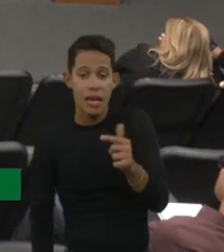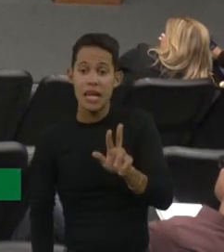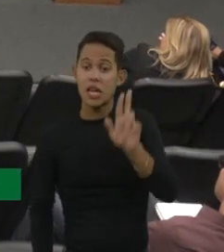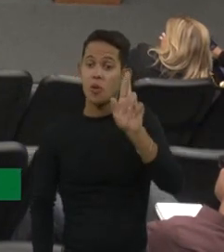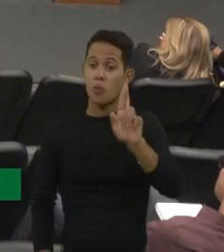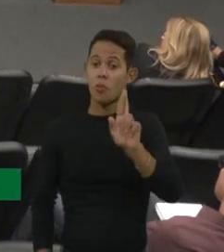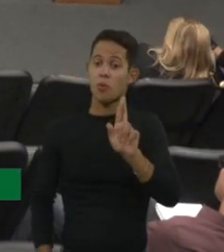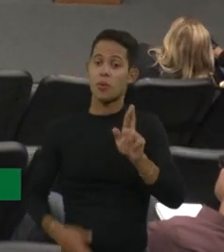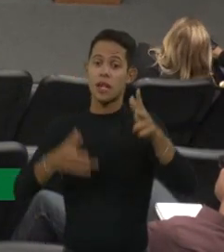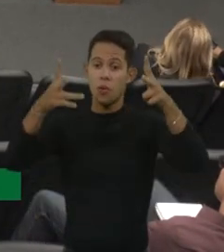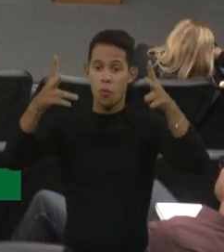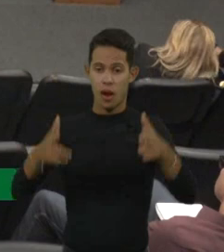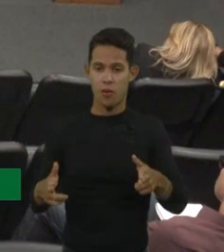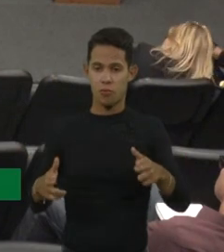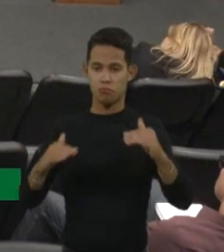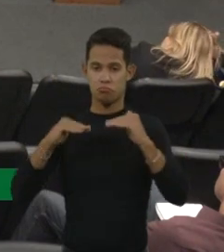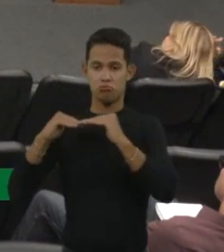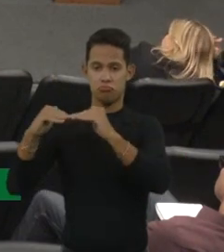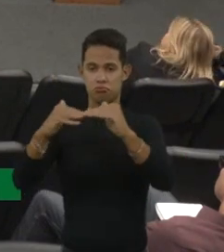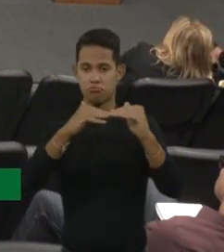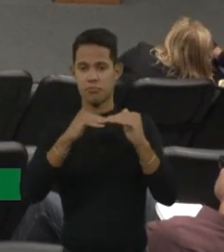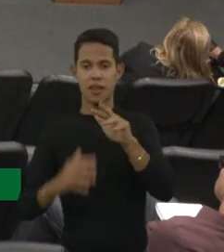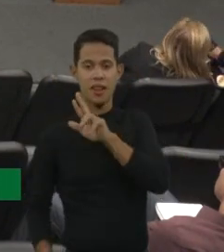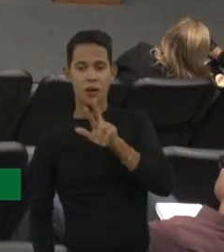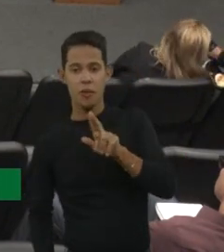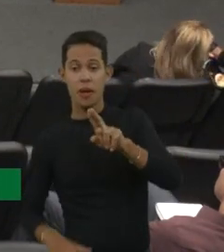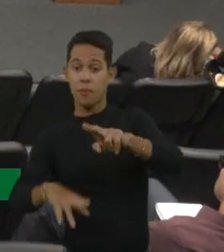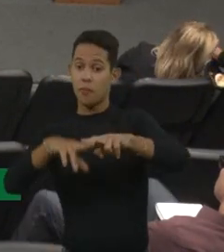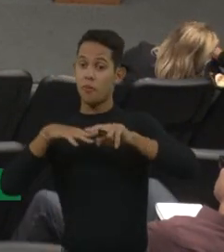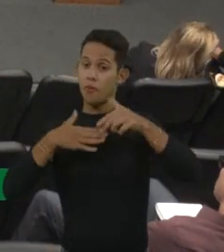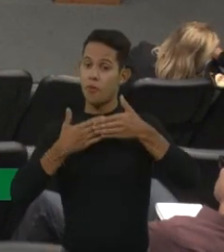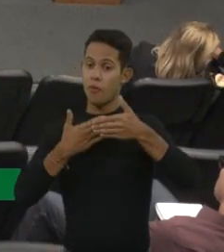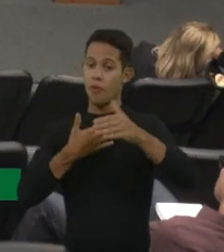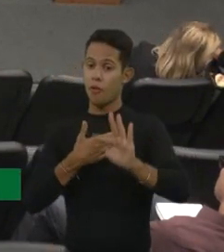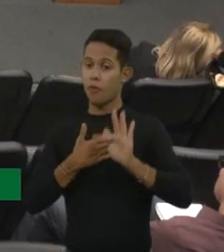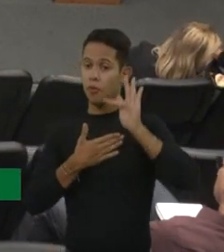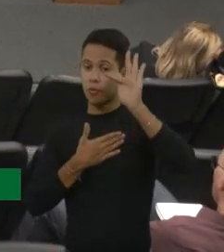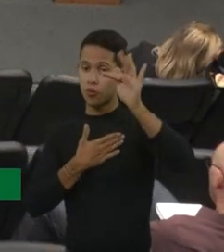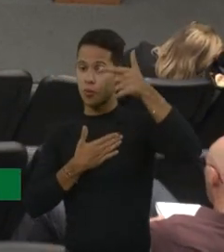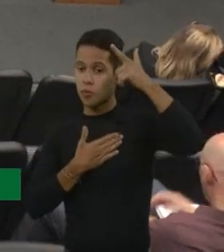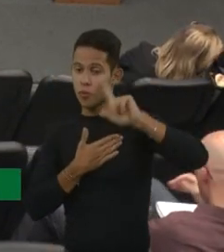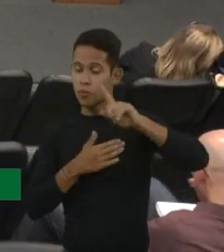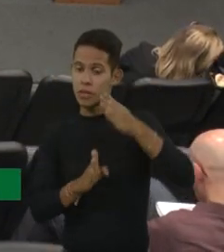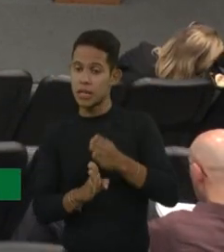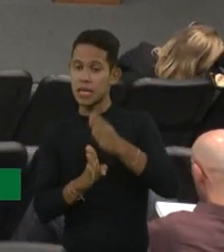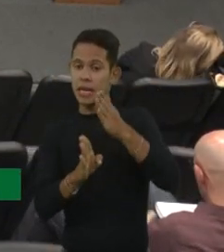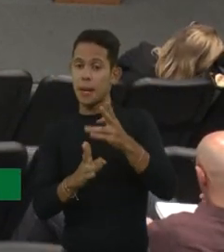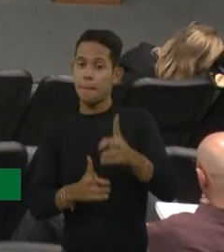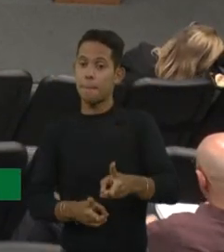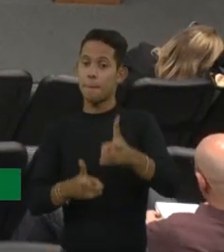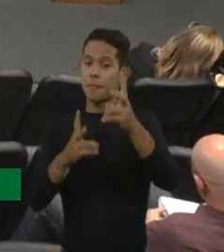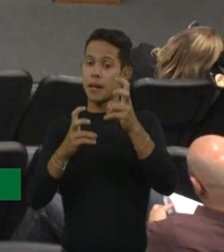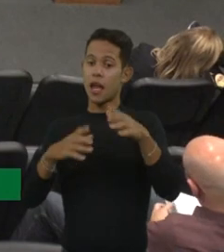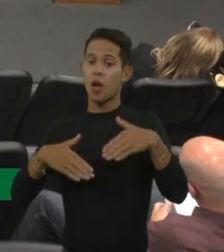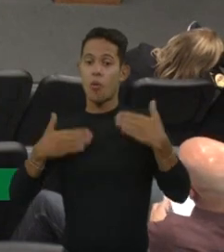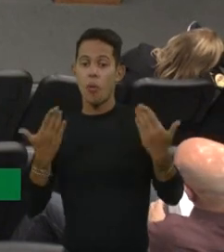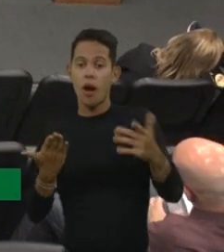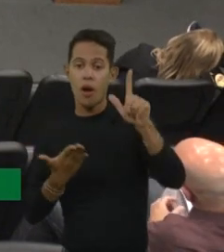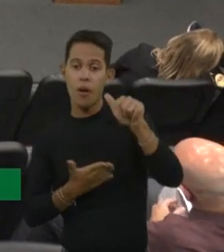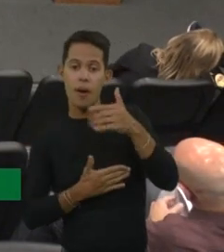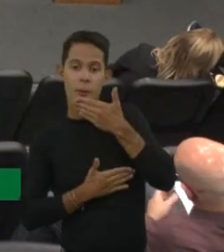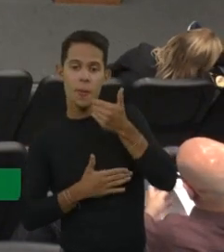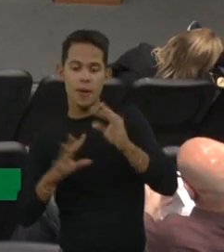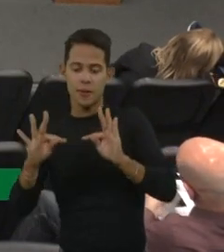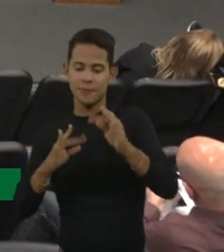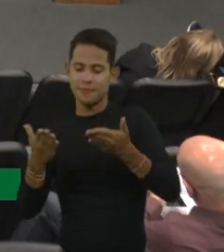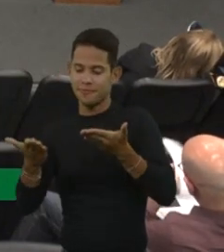Então, quem sabe no futuro a gente consiga identificar alguns biomarcadores que vamos dizer, então, qual será o melhor tratamento para